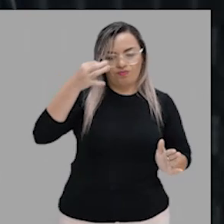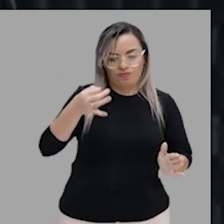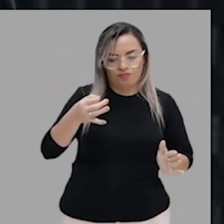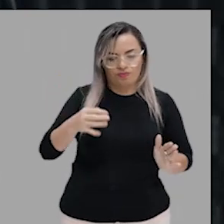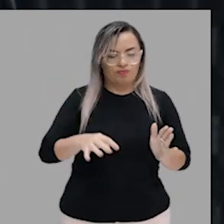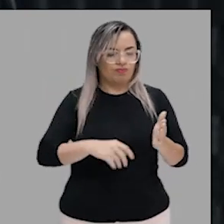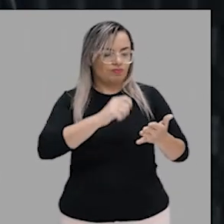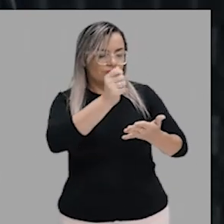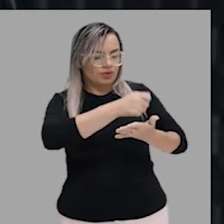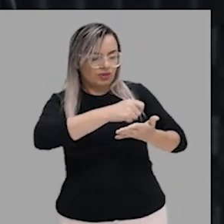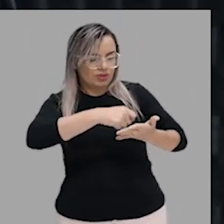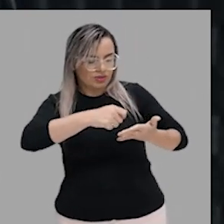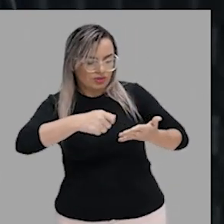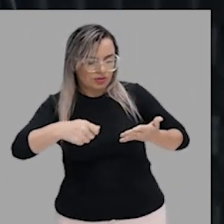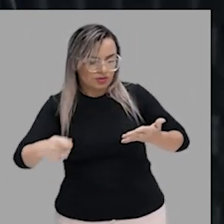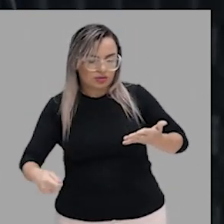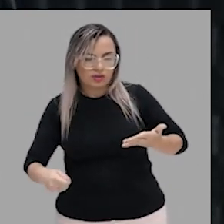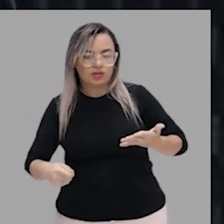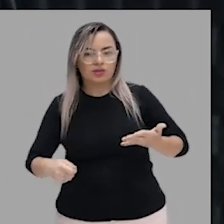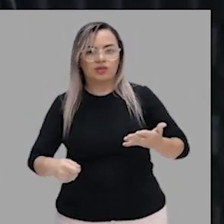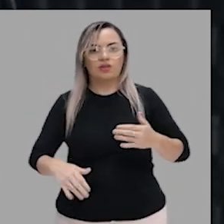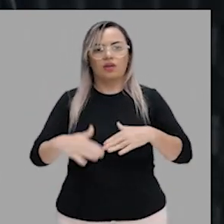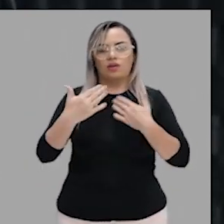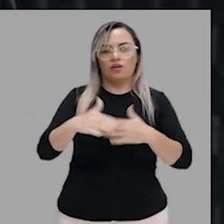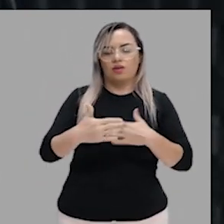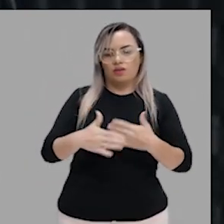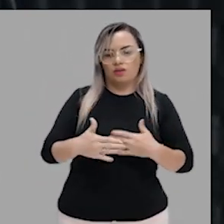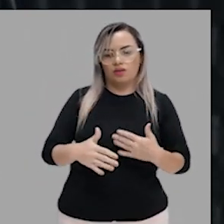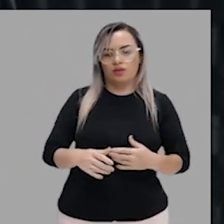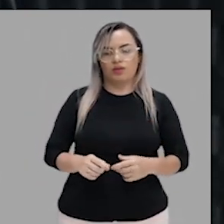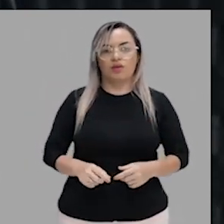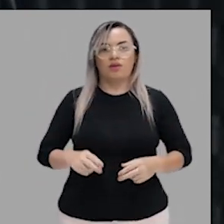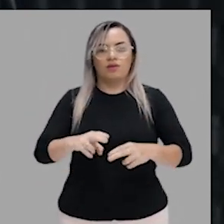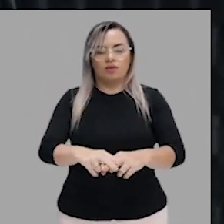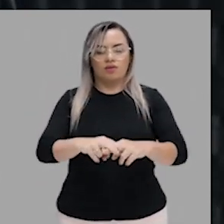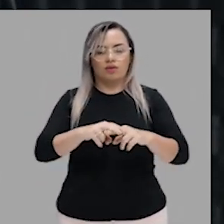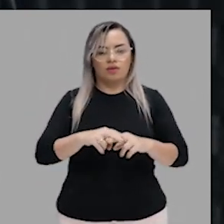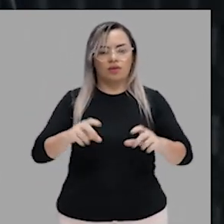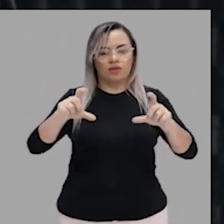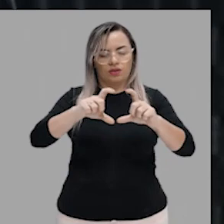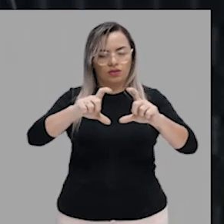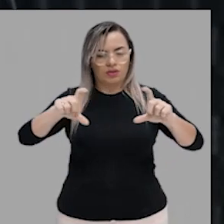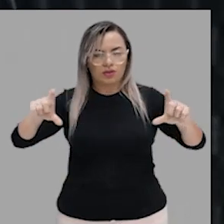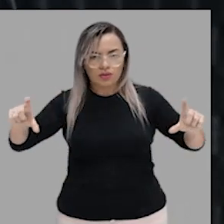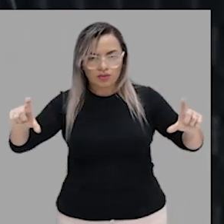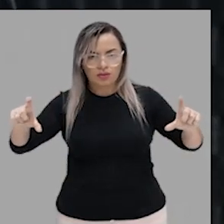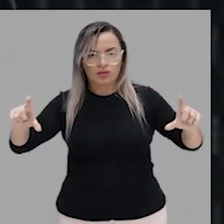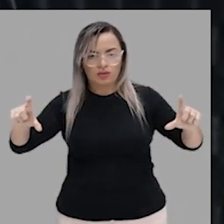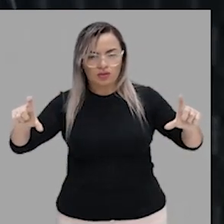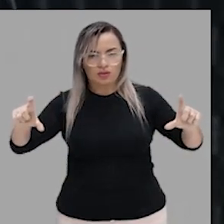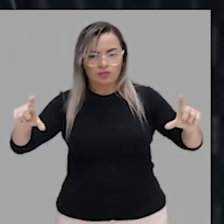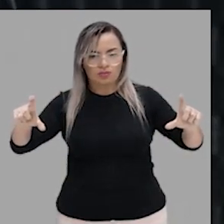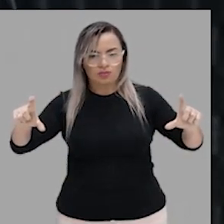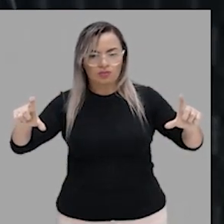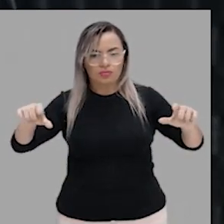nós trazemos aqui, assim, em frases, em frases isoladas. Mas o importante é que você